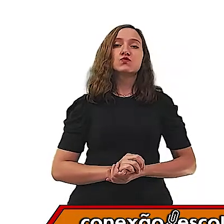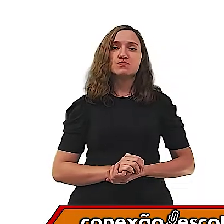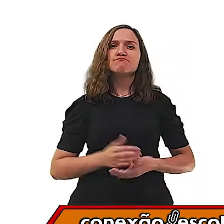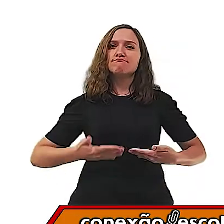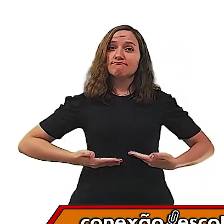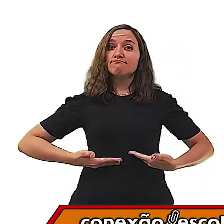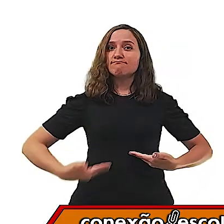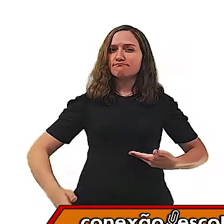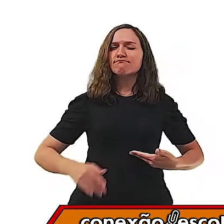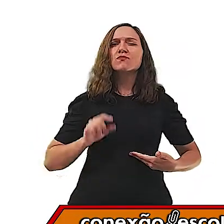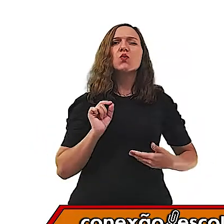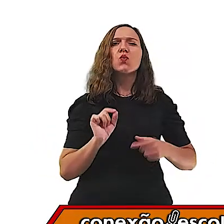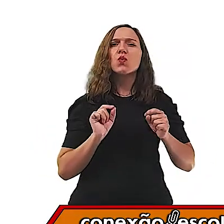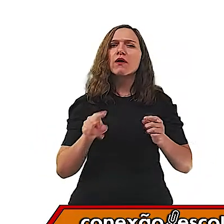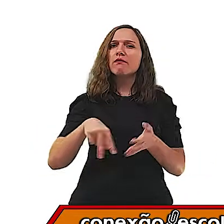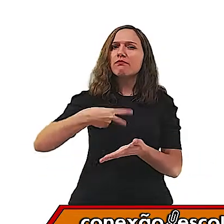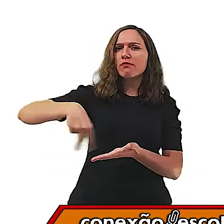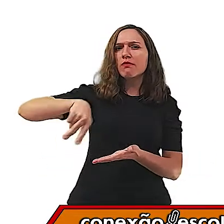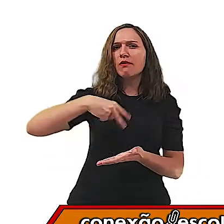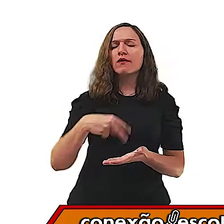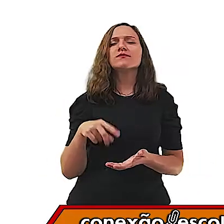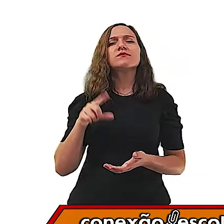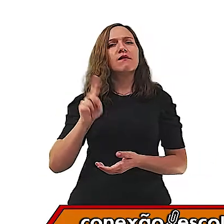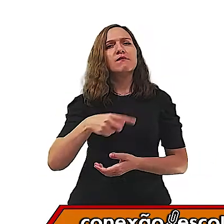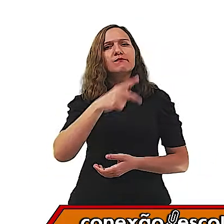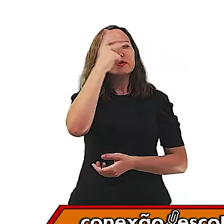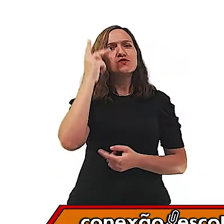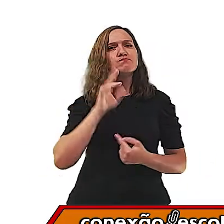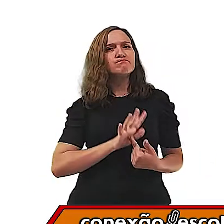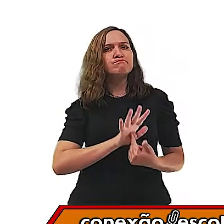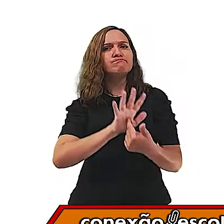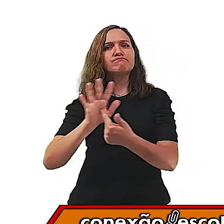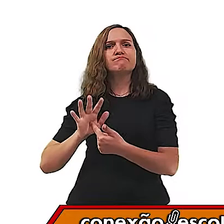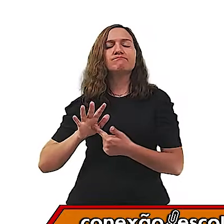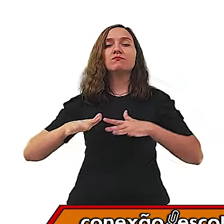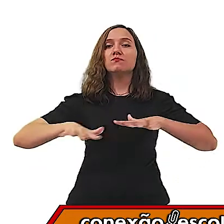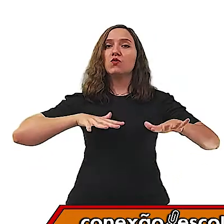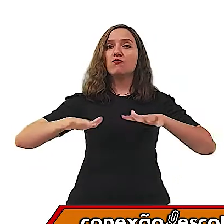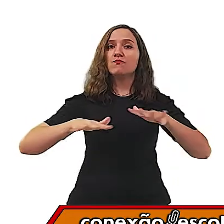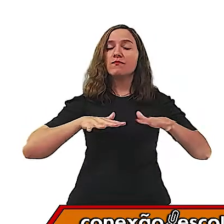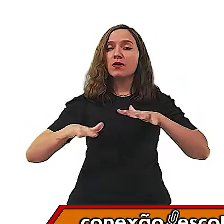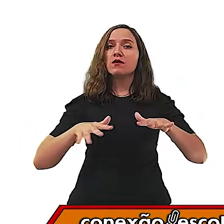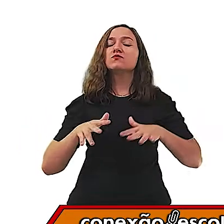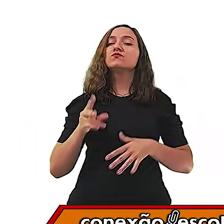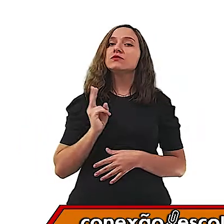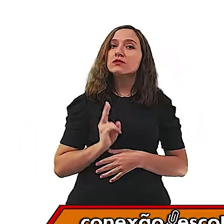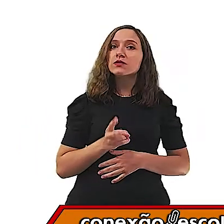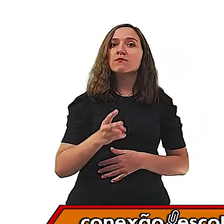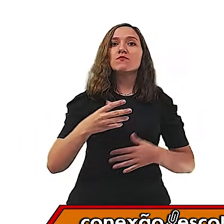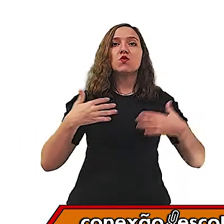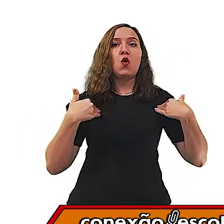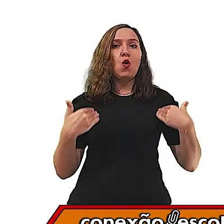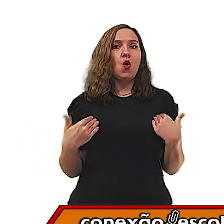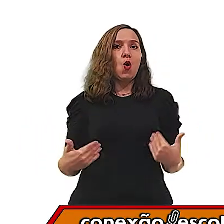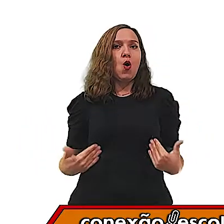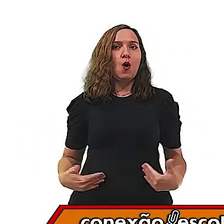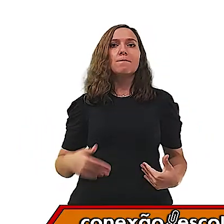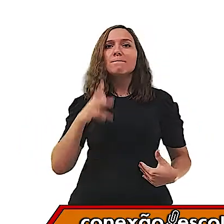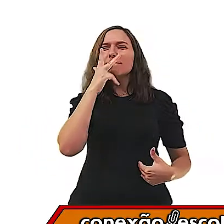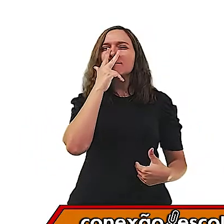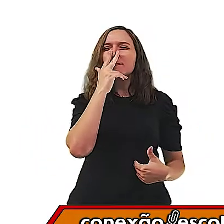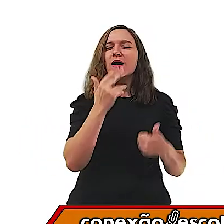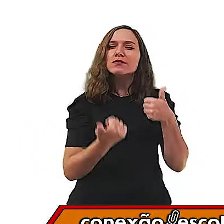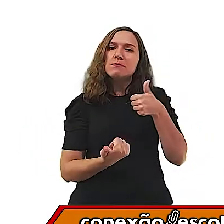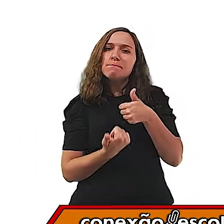No nível baixo em dança, o dançarino realiza seus movimentos de forma que seu corpo fique bem